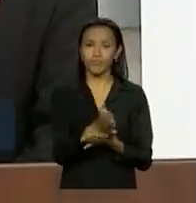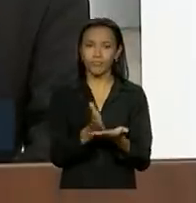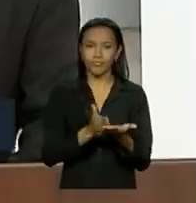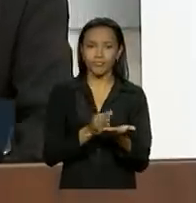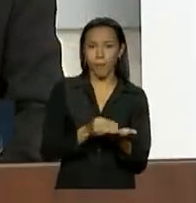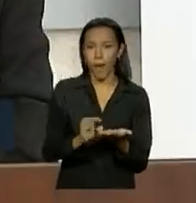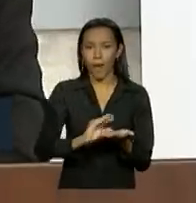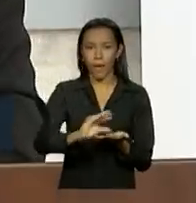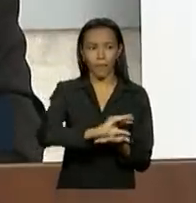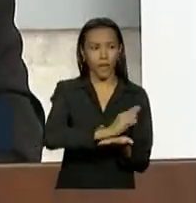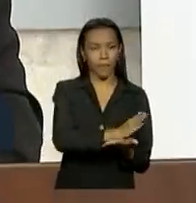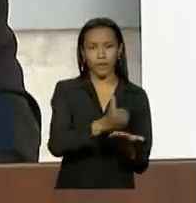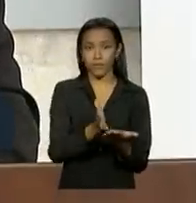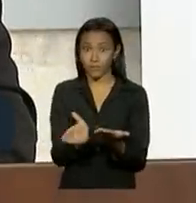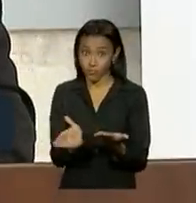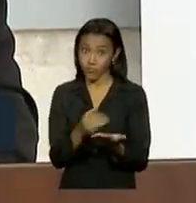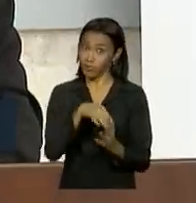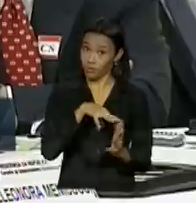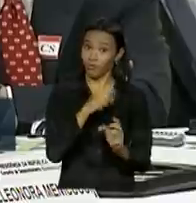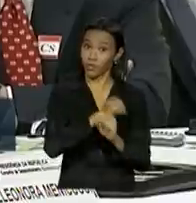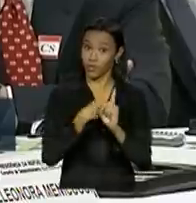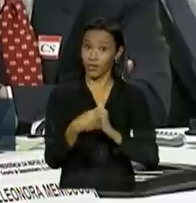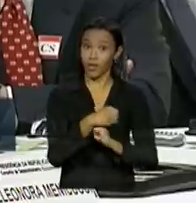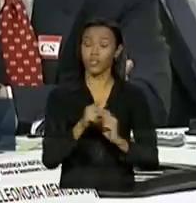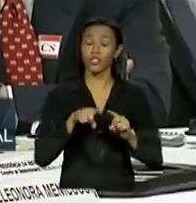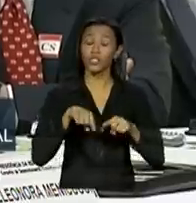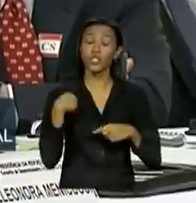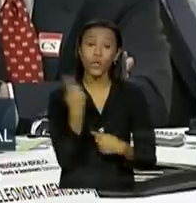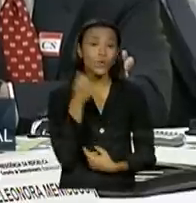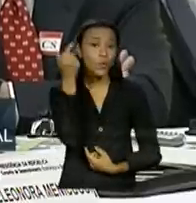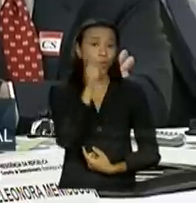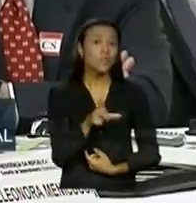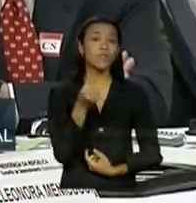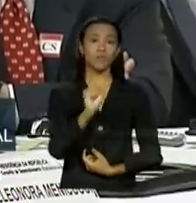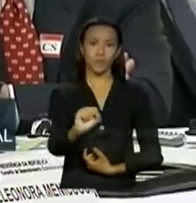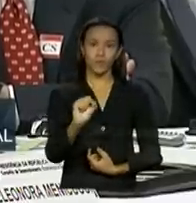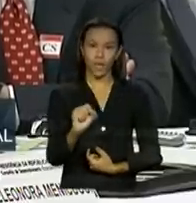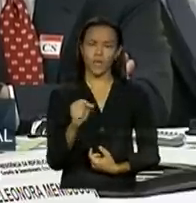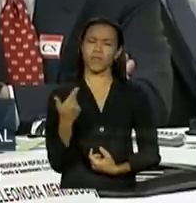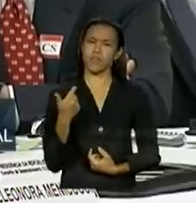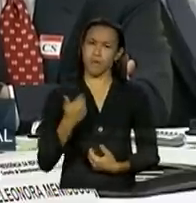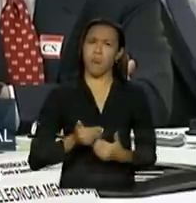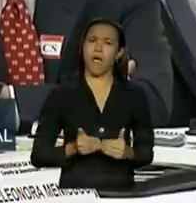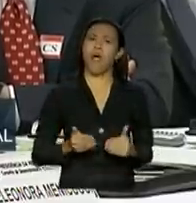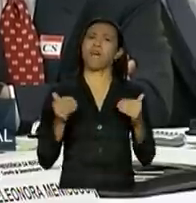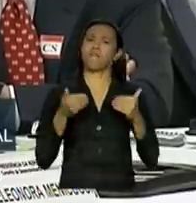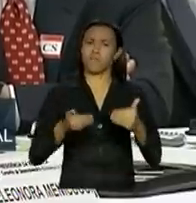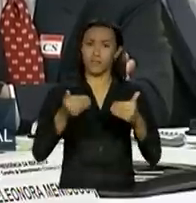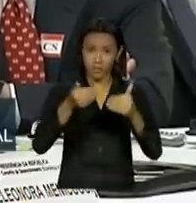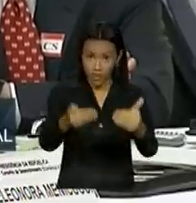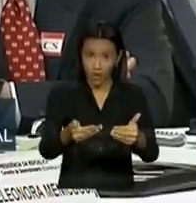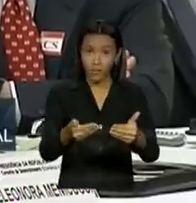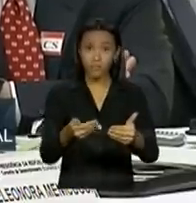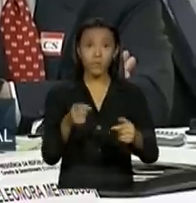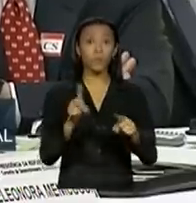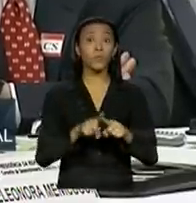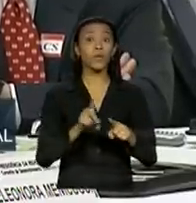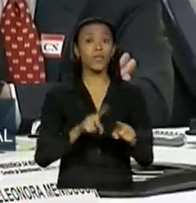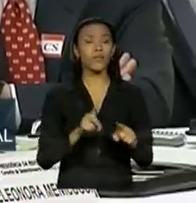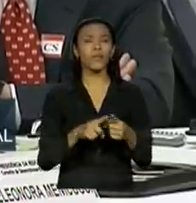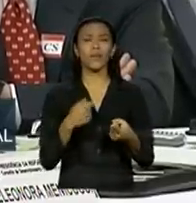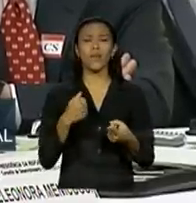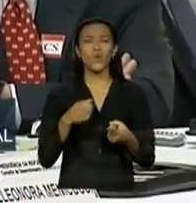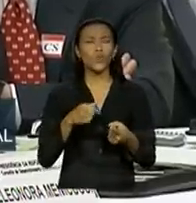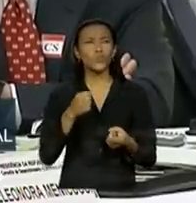E, ao longo desse período, nós conseguimos fazer com que avançássemos, inclusive, por um conceito de